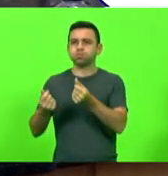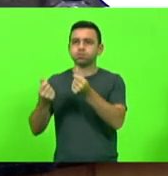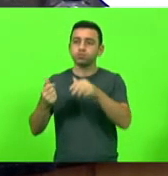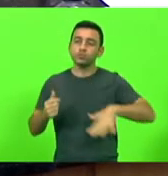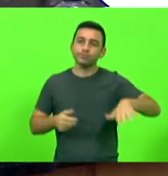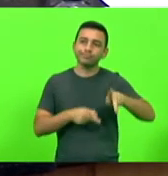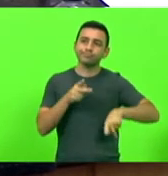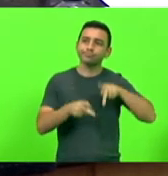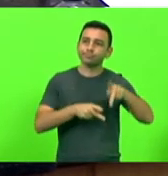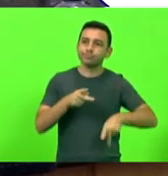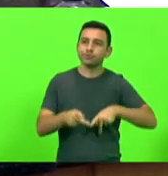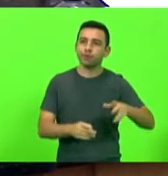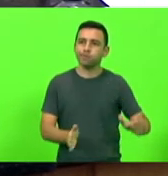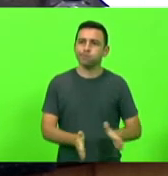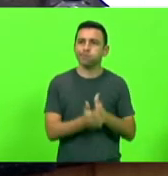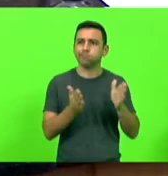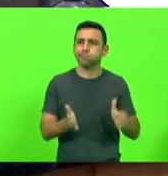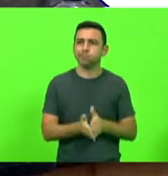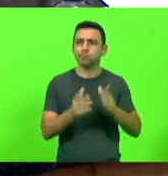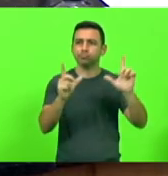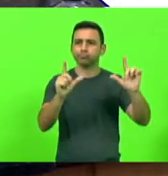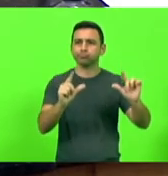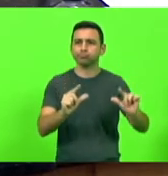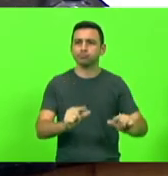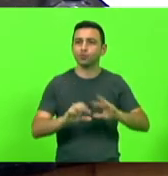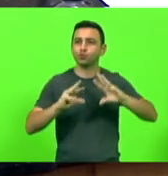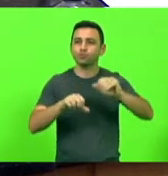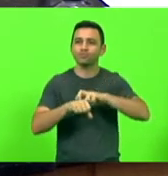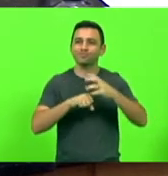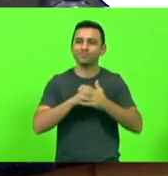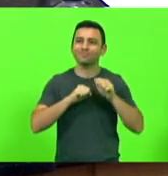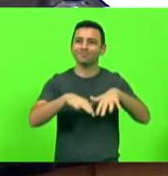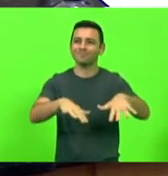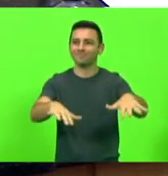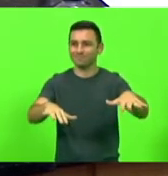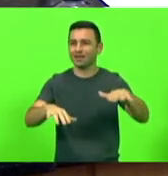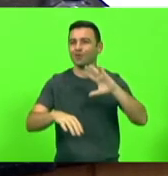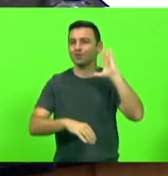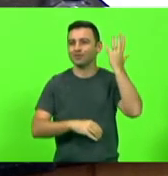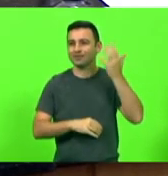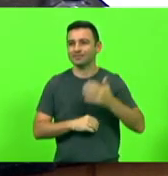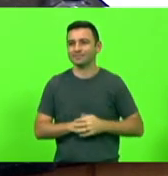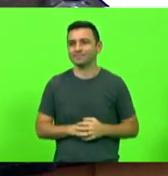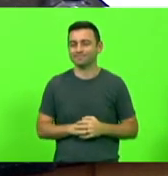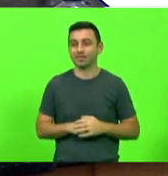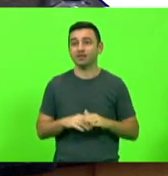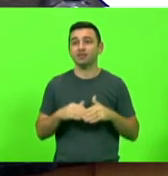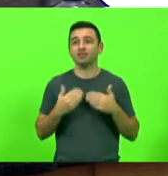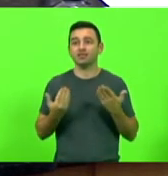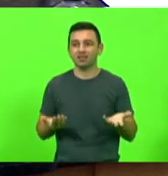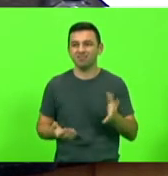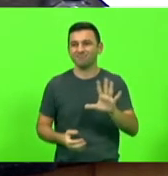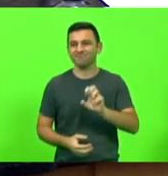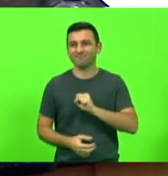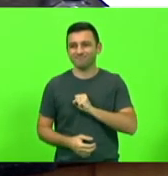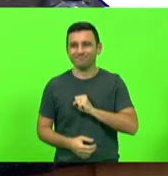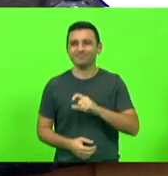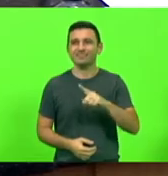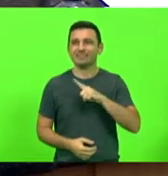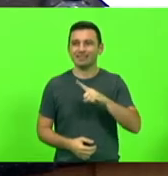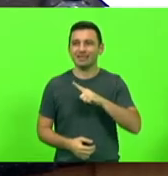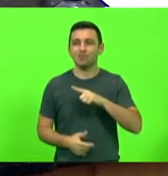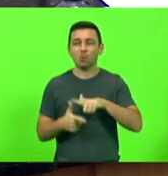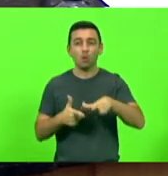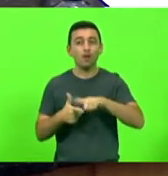população empobreceu durante a pandemia. Isso é muito curioso e é sintomático de como funciona o